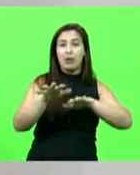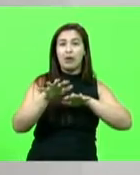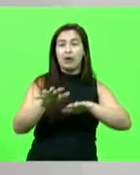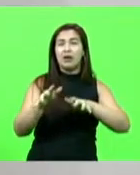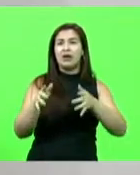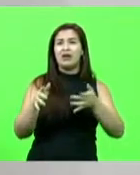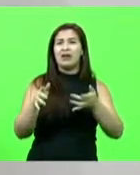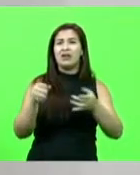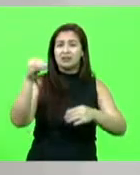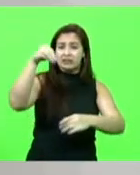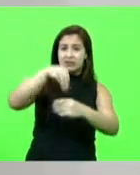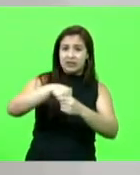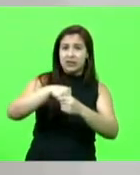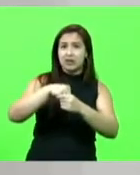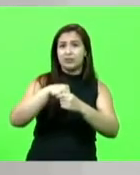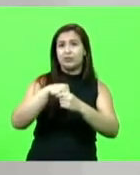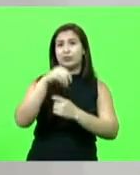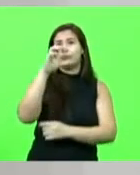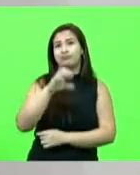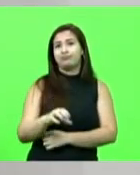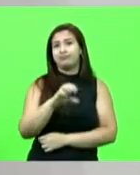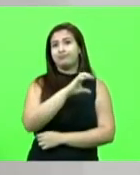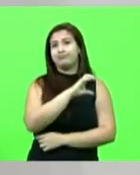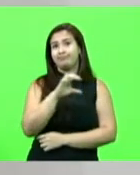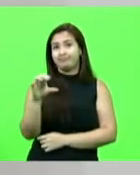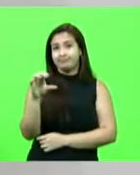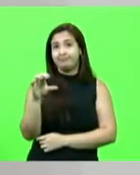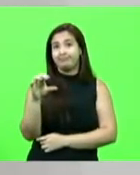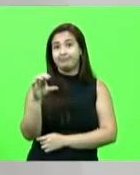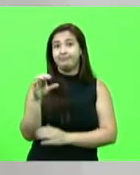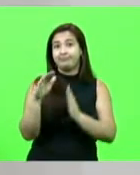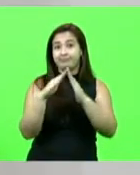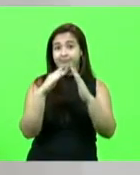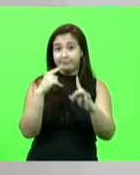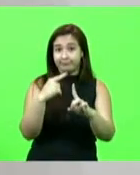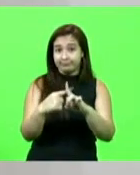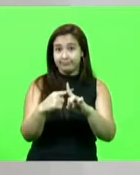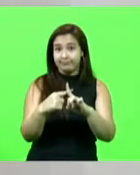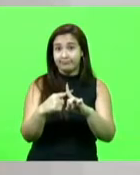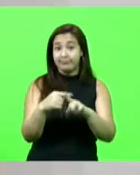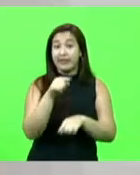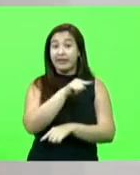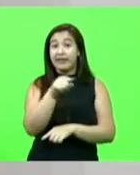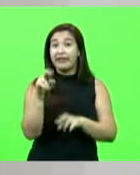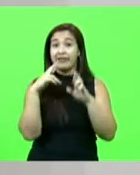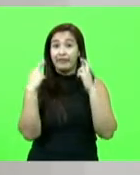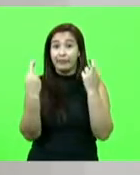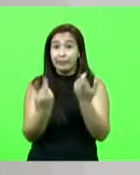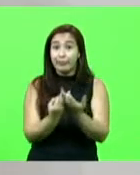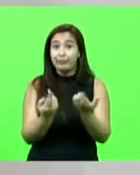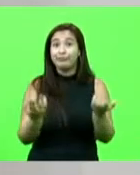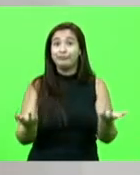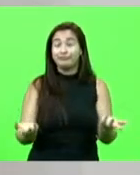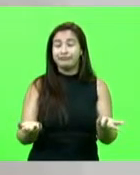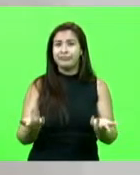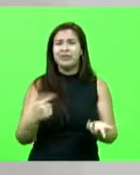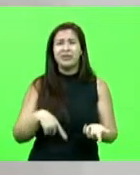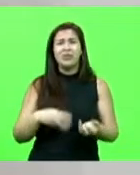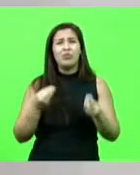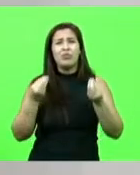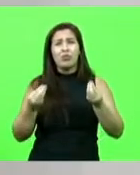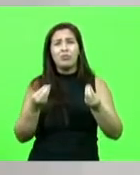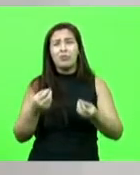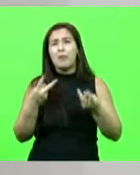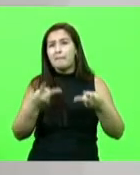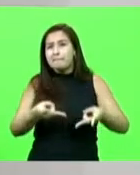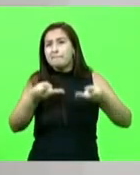uma afronta aos católicos que estavam nesta capela. Então, é impressionante observar isso, e é